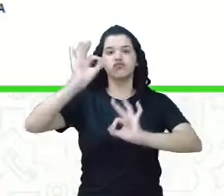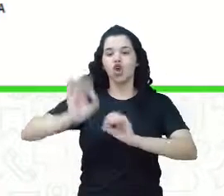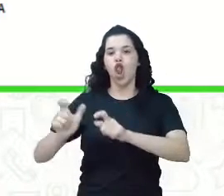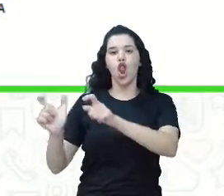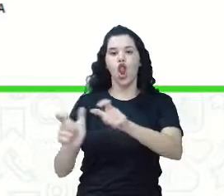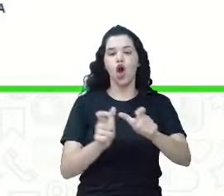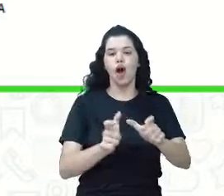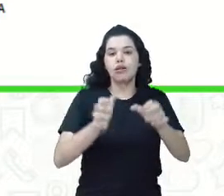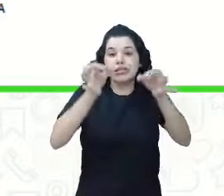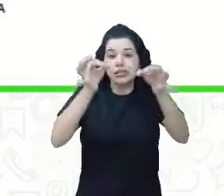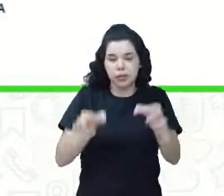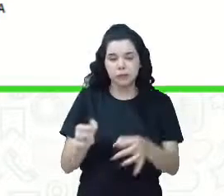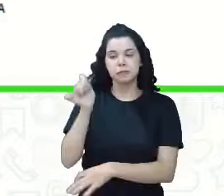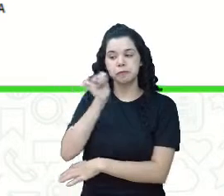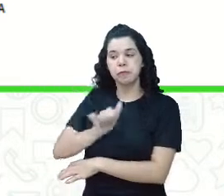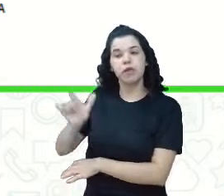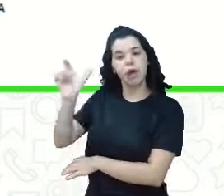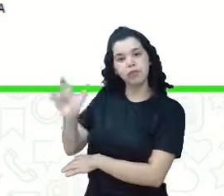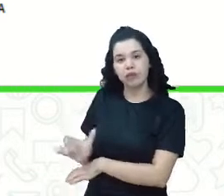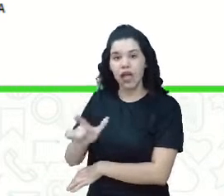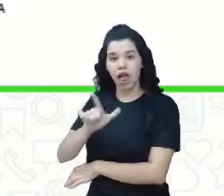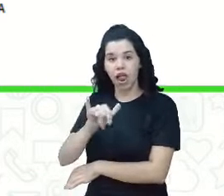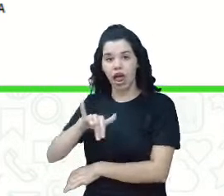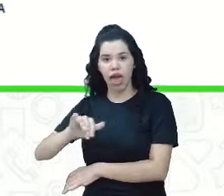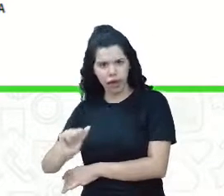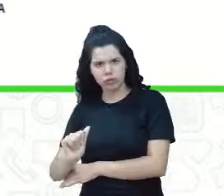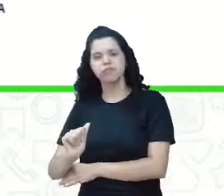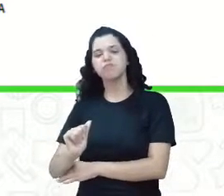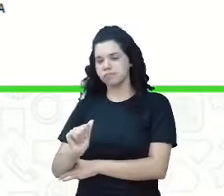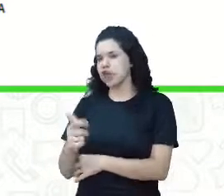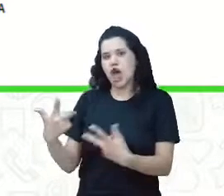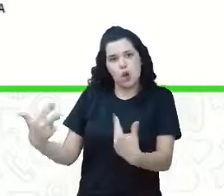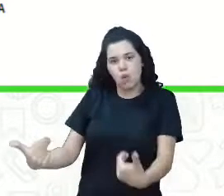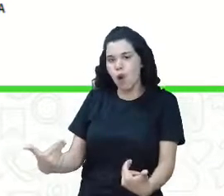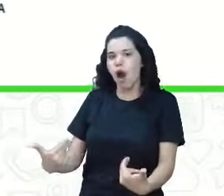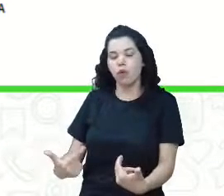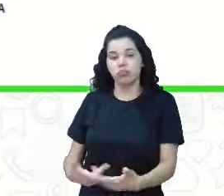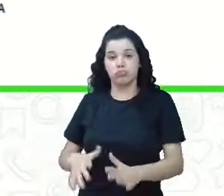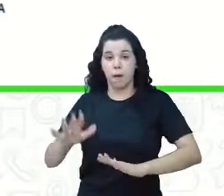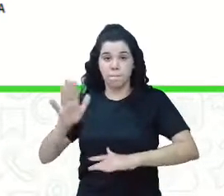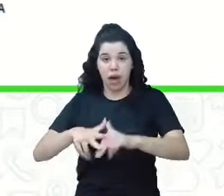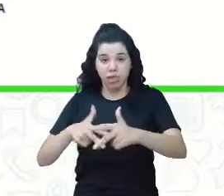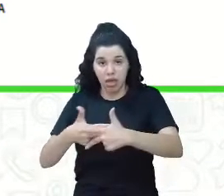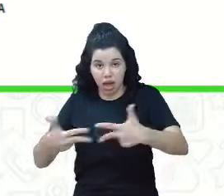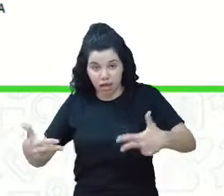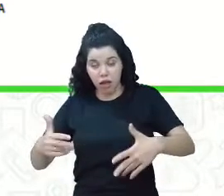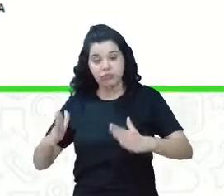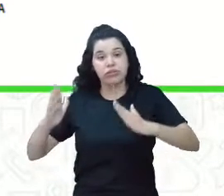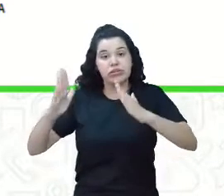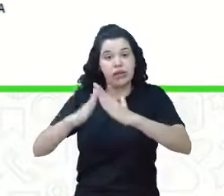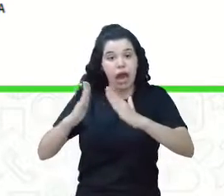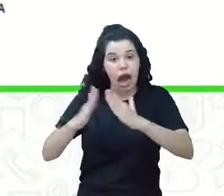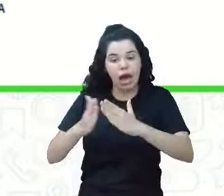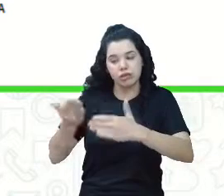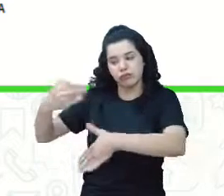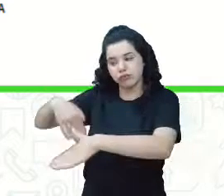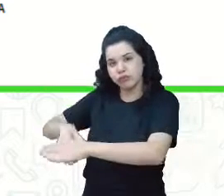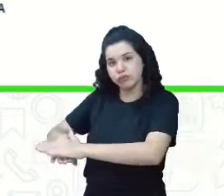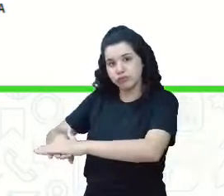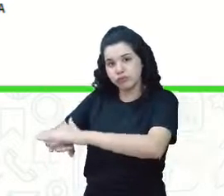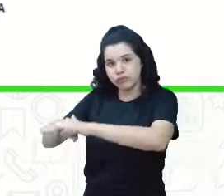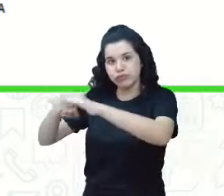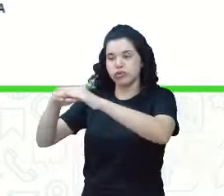Dona Leia, ela faz isso. Os materiais de casa, a estocagem, a despesa, a